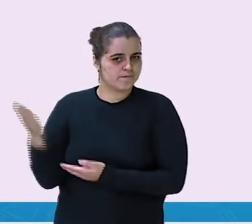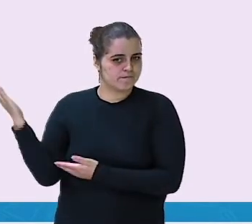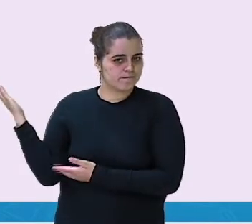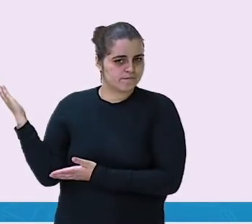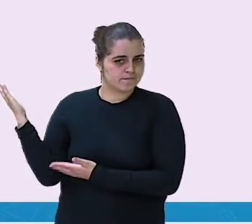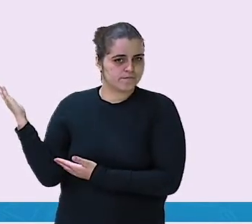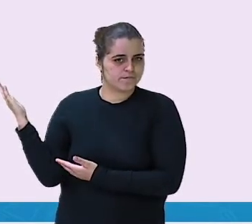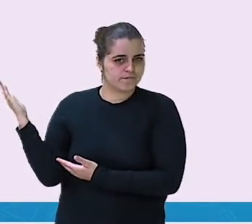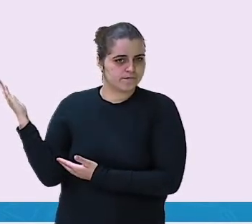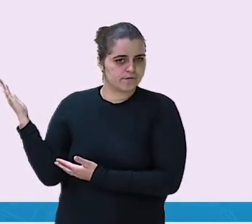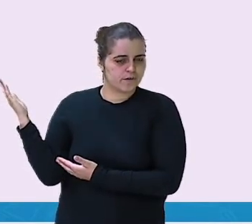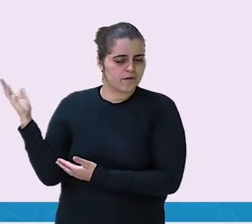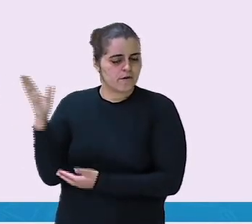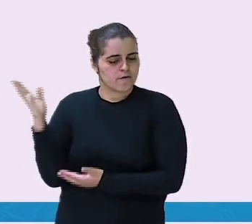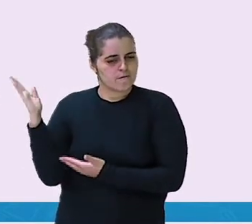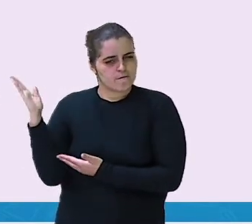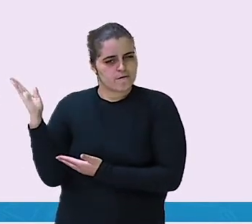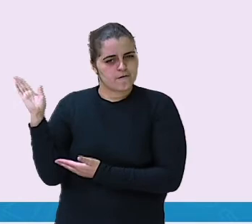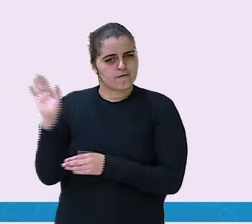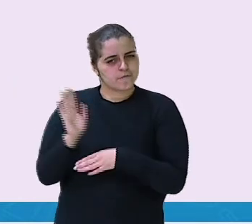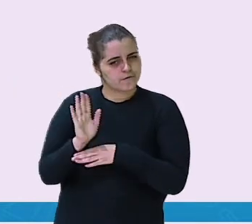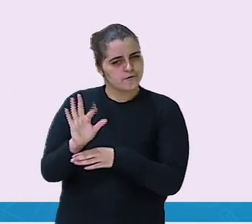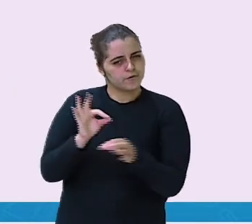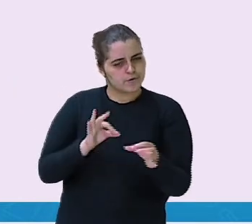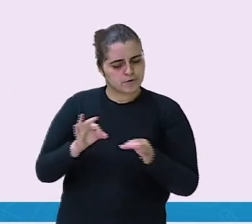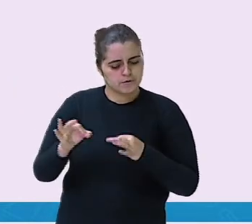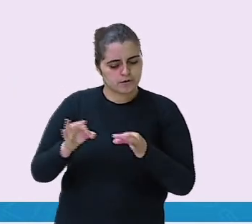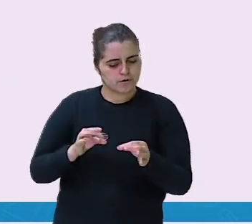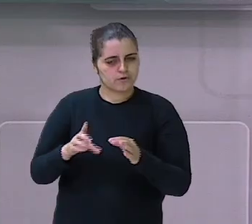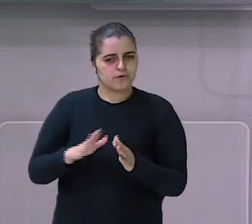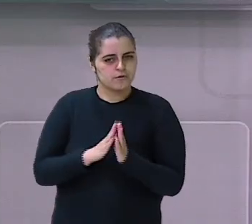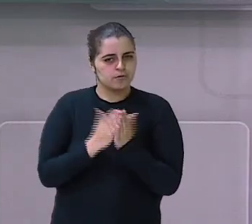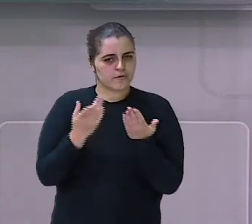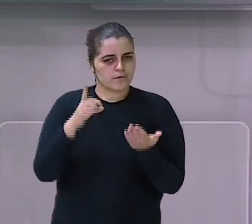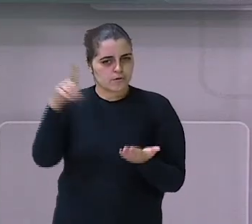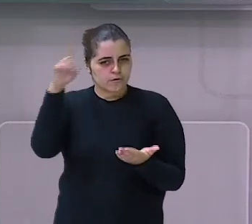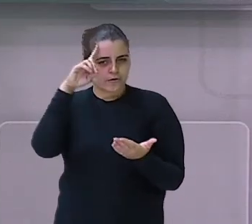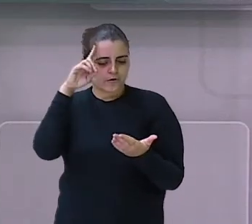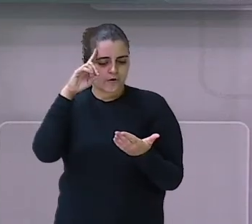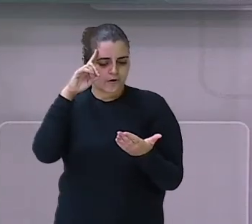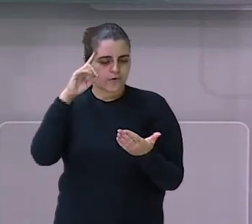Então, aqui. Vamos ajudar a organizar o diário do Cauê.